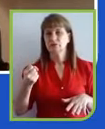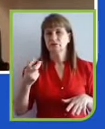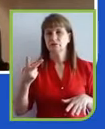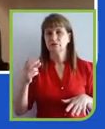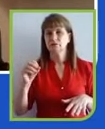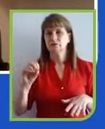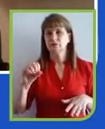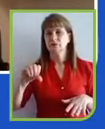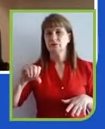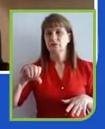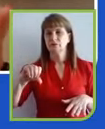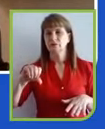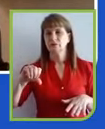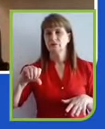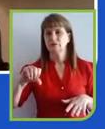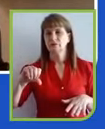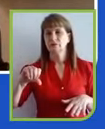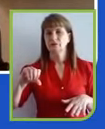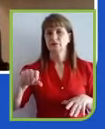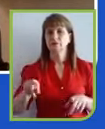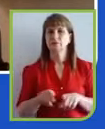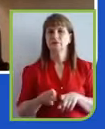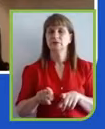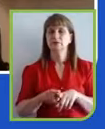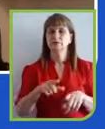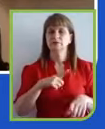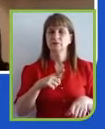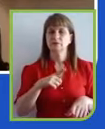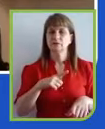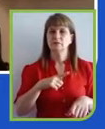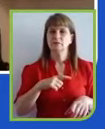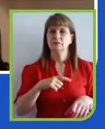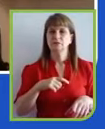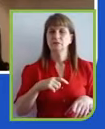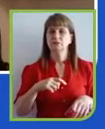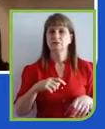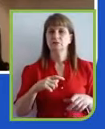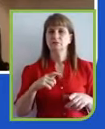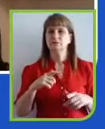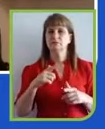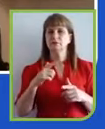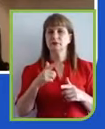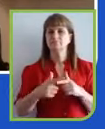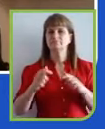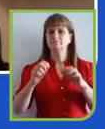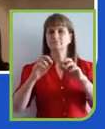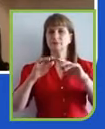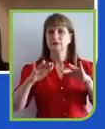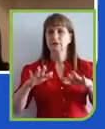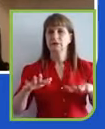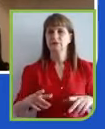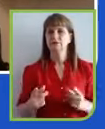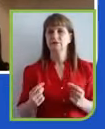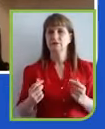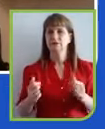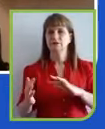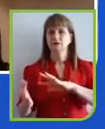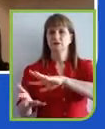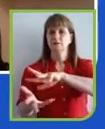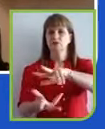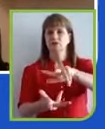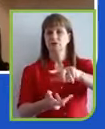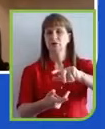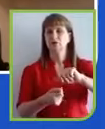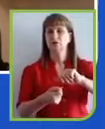também uma crise financeira mundial, ela foi por etapas, ela foi por ondas, as